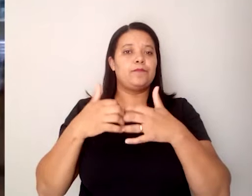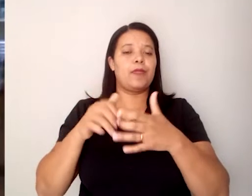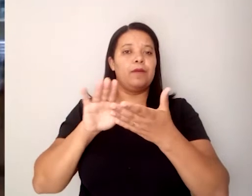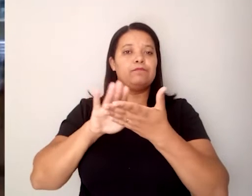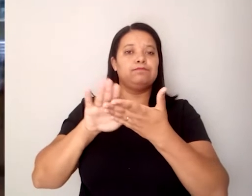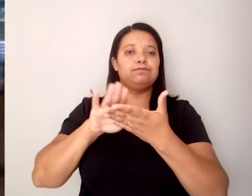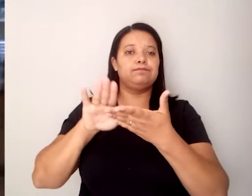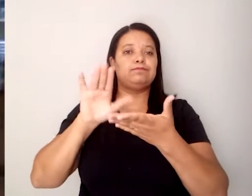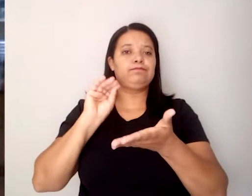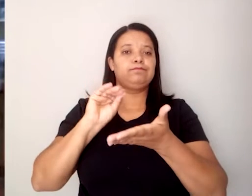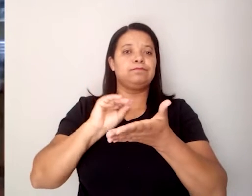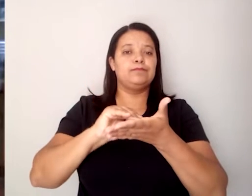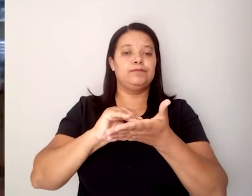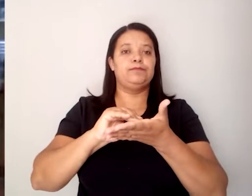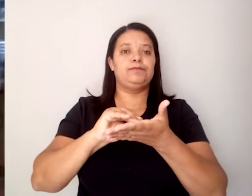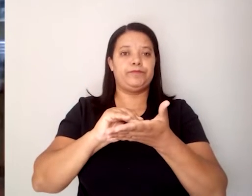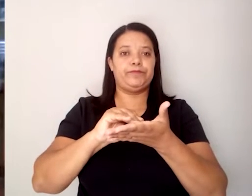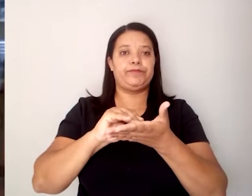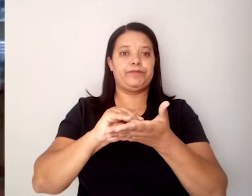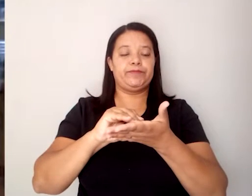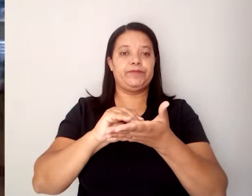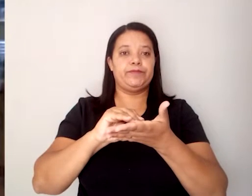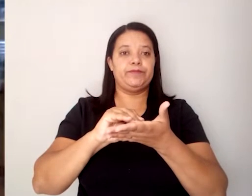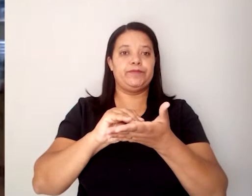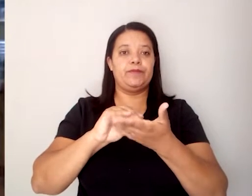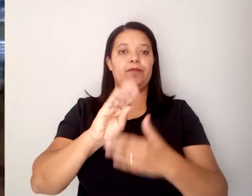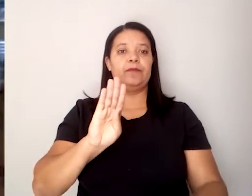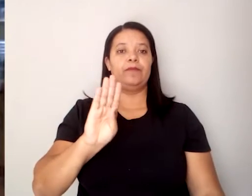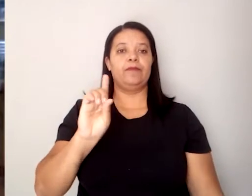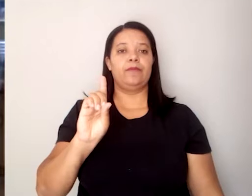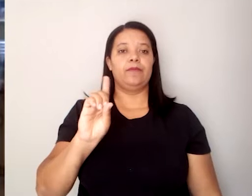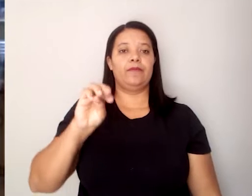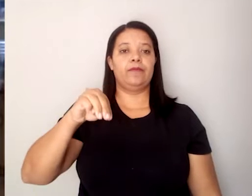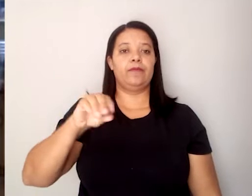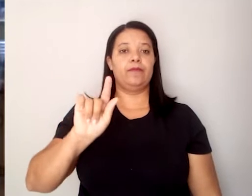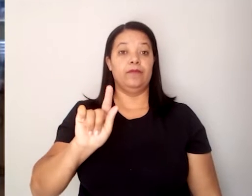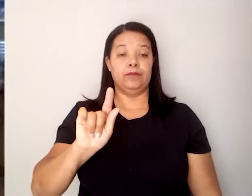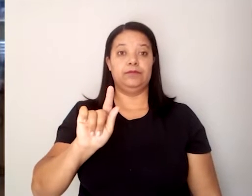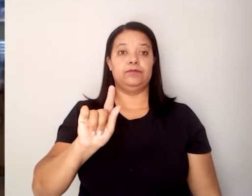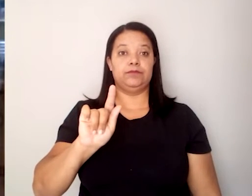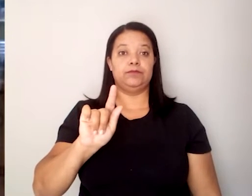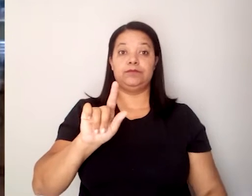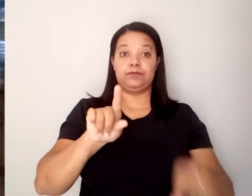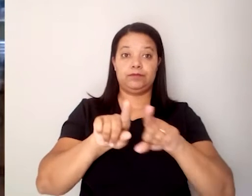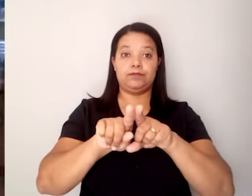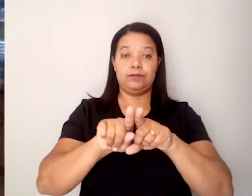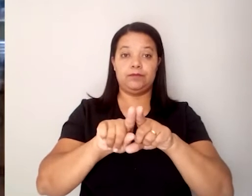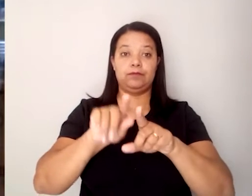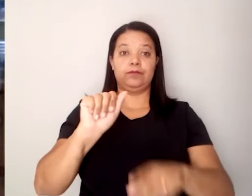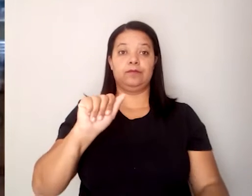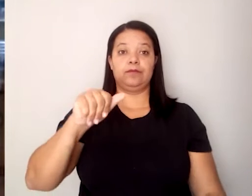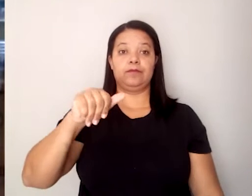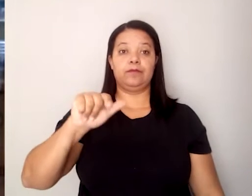publicação do BDMG e da academia, que é os 300 anos